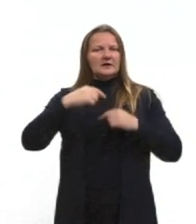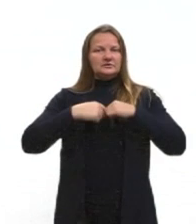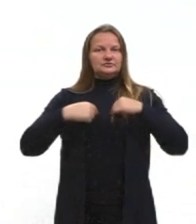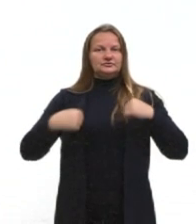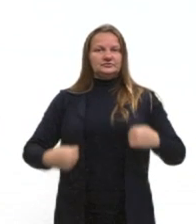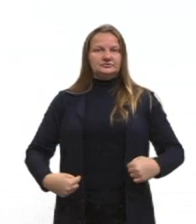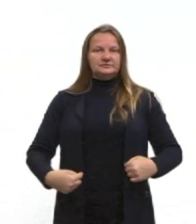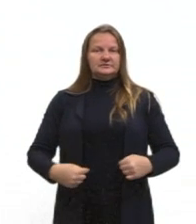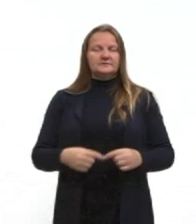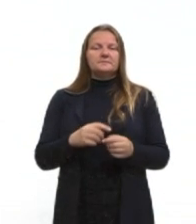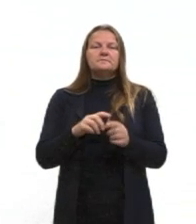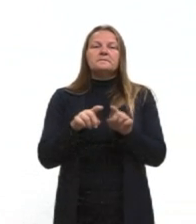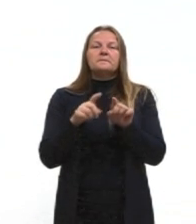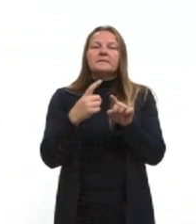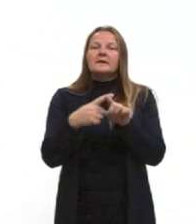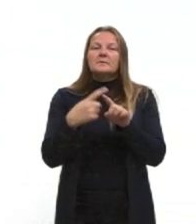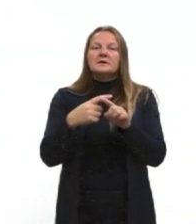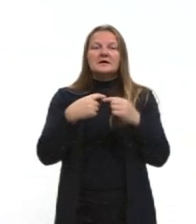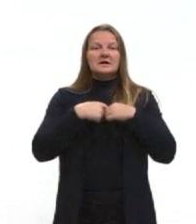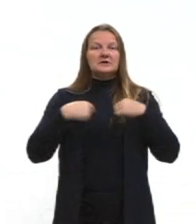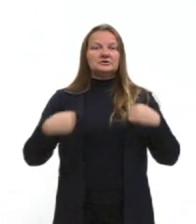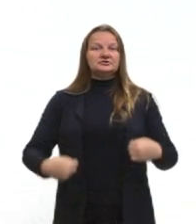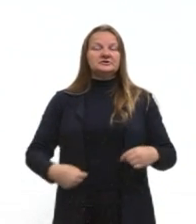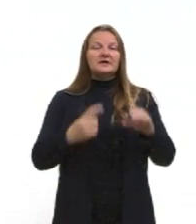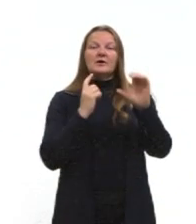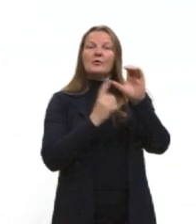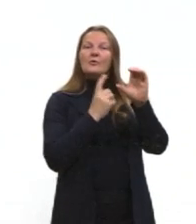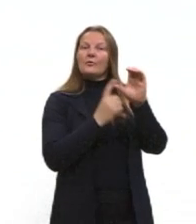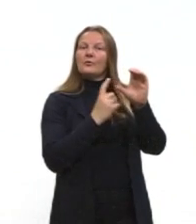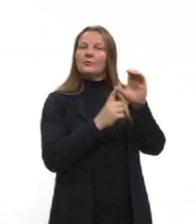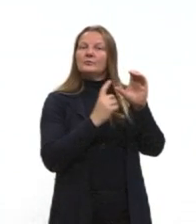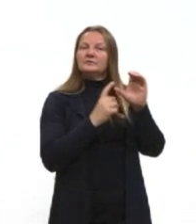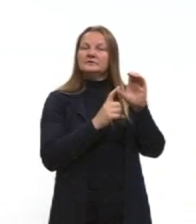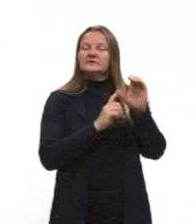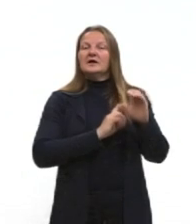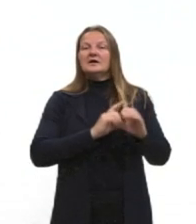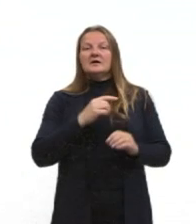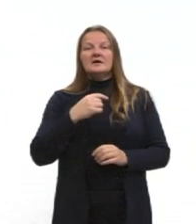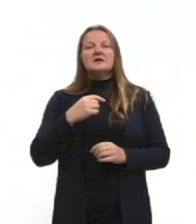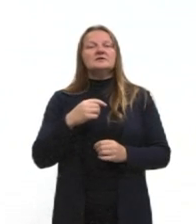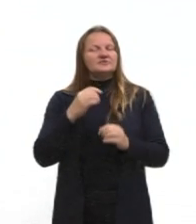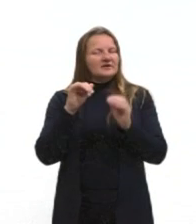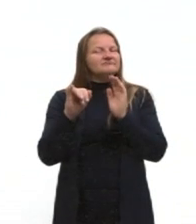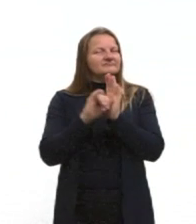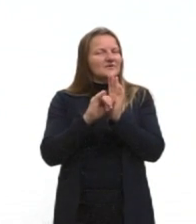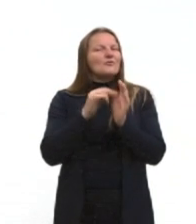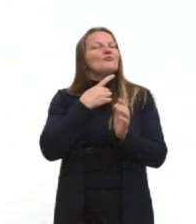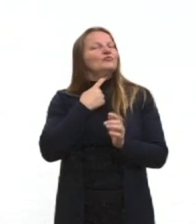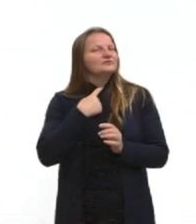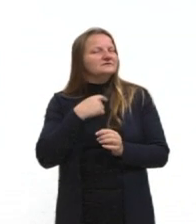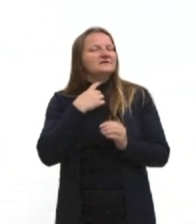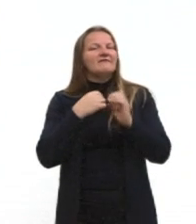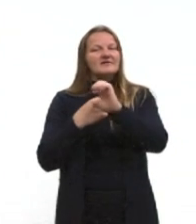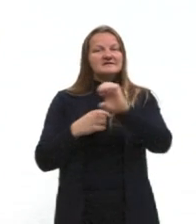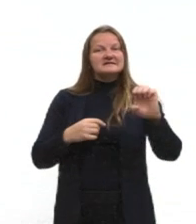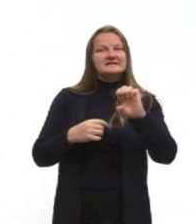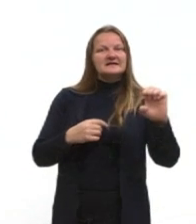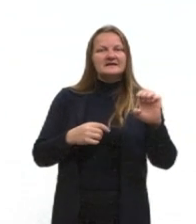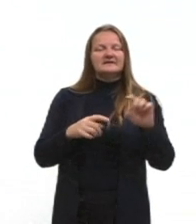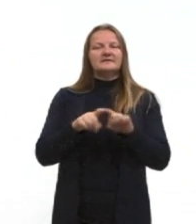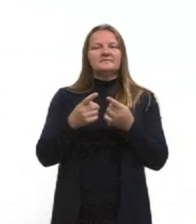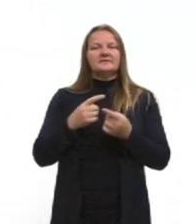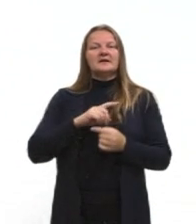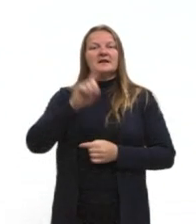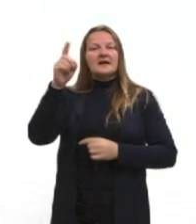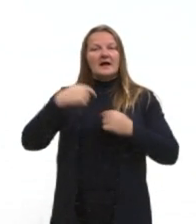lembram que a gente falou, na última aula, que a China era comunista. Então, o Jango já era identificado com pautas de esquerda, e ele estava na